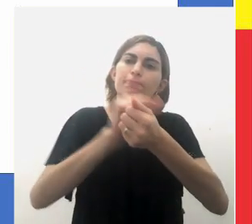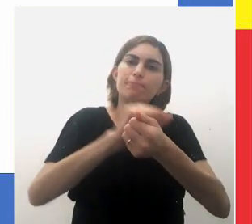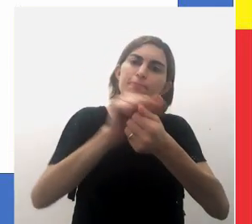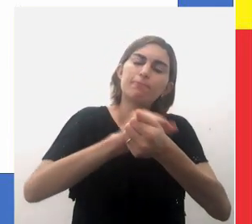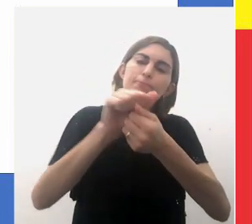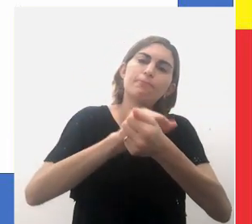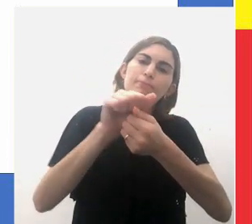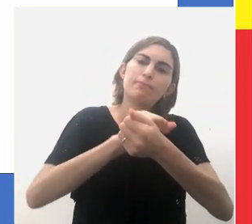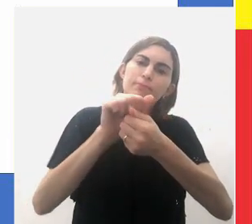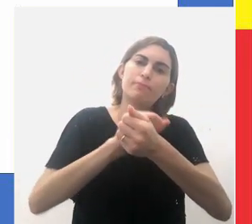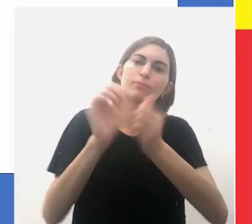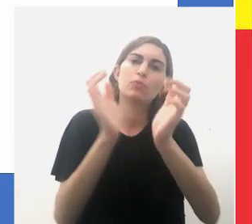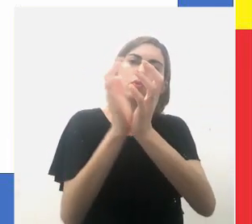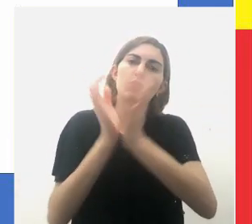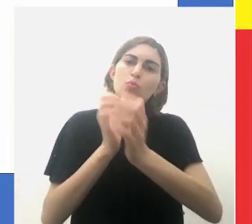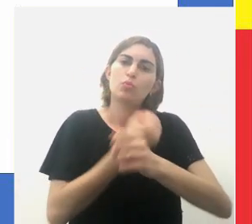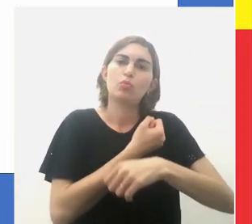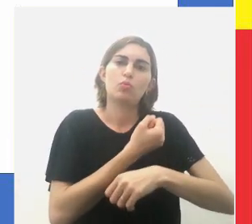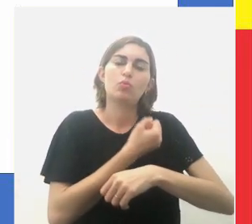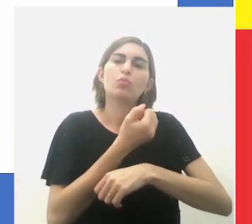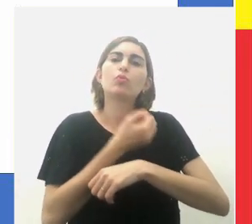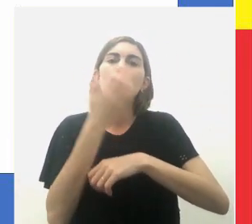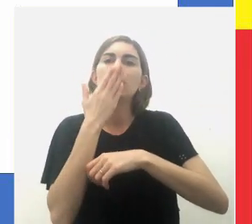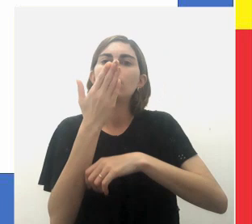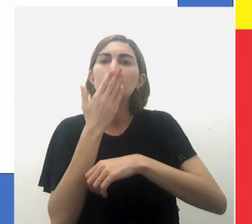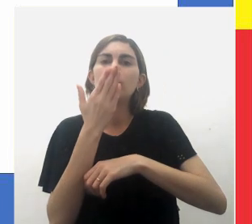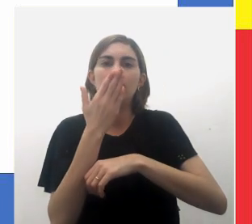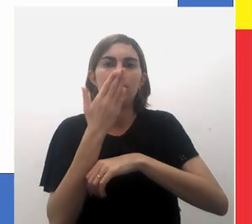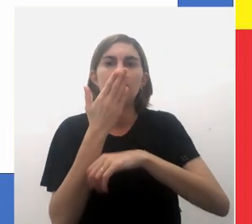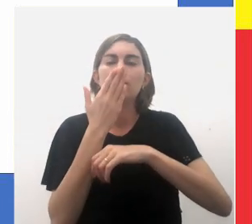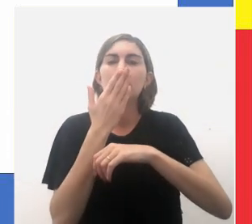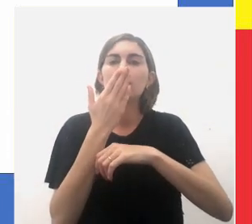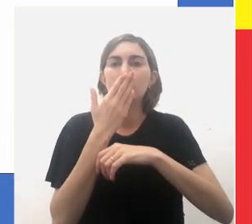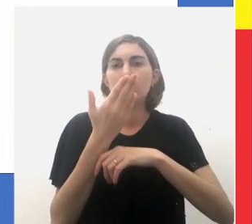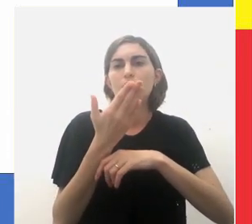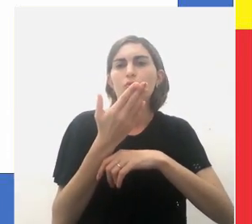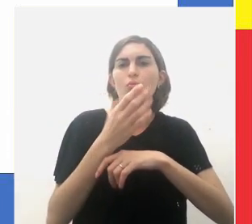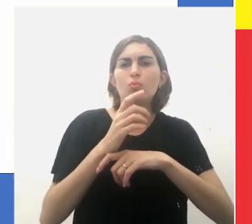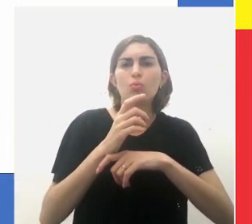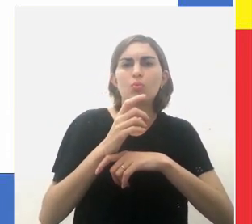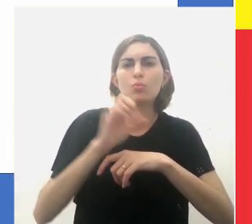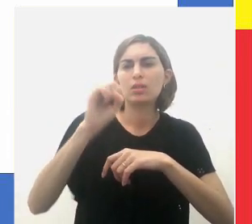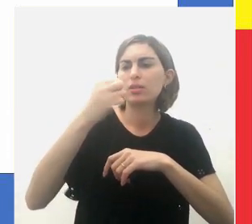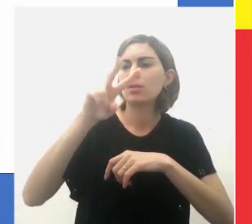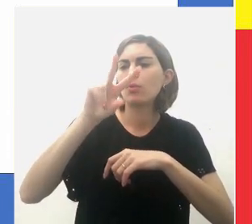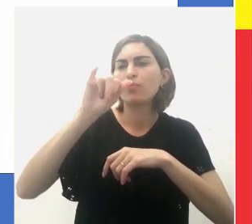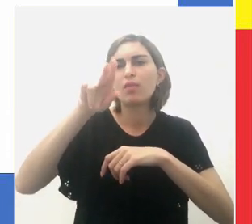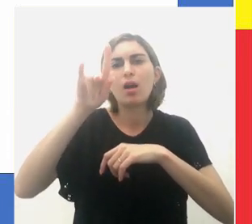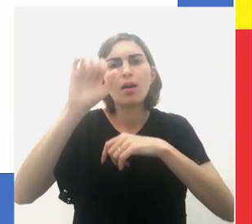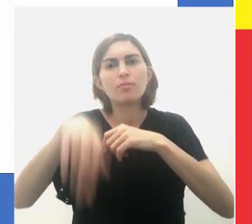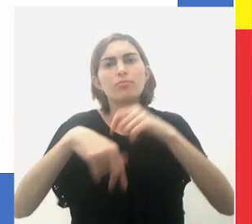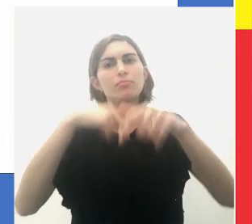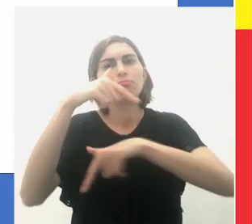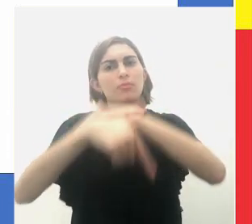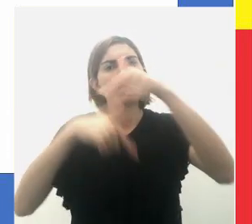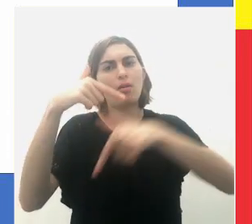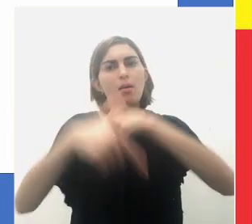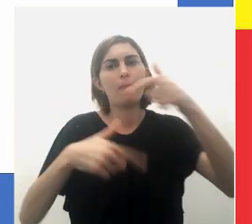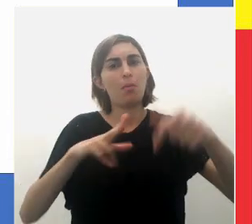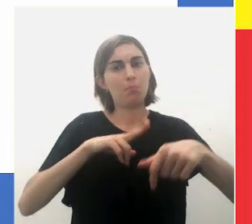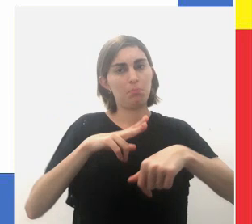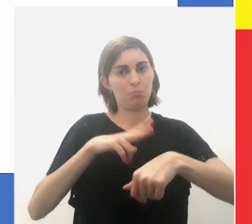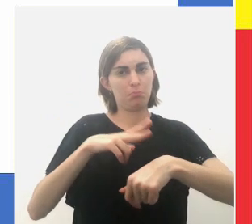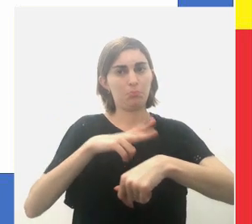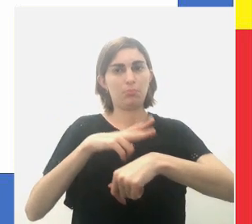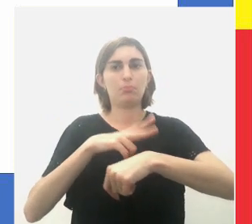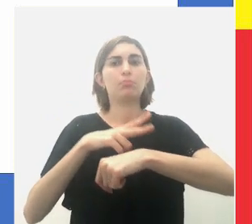e um grande número de índios semi-selvagens empregados no serviço